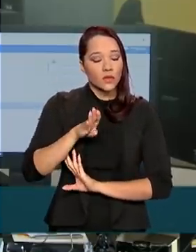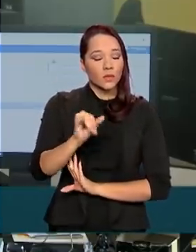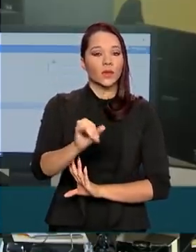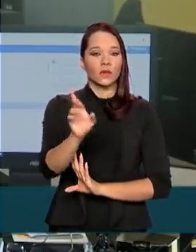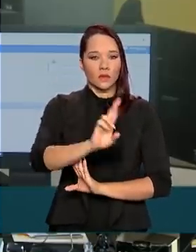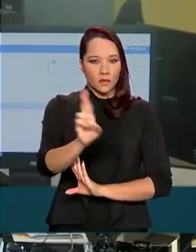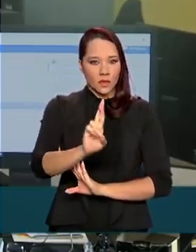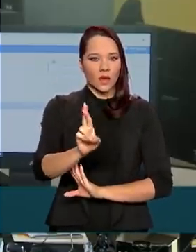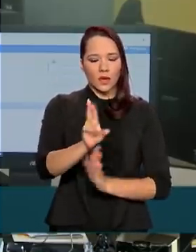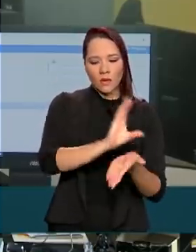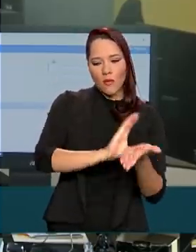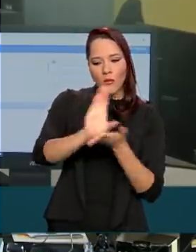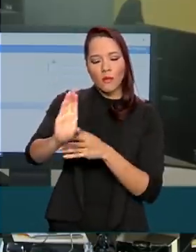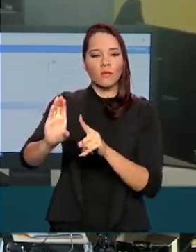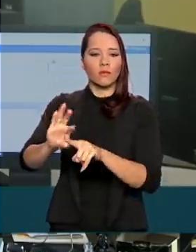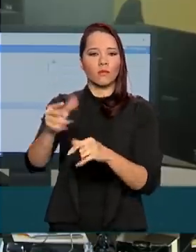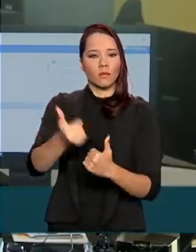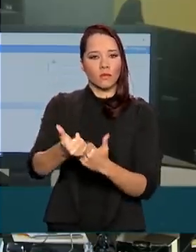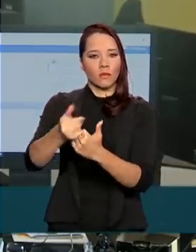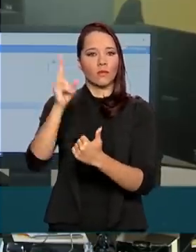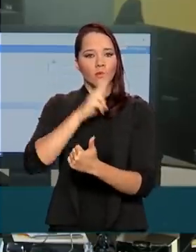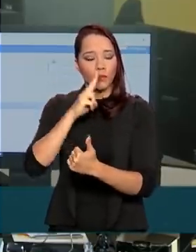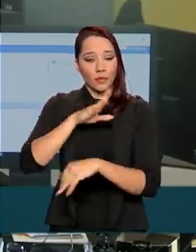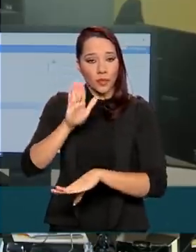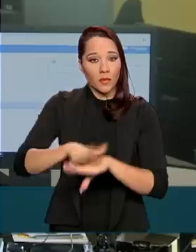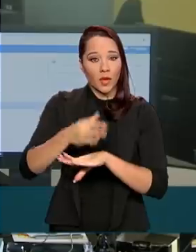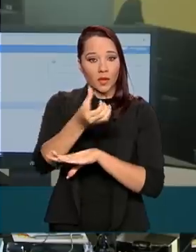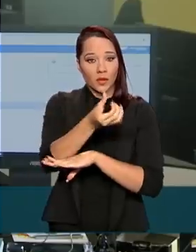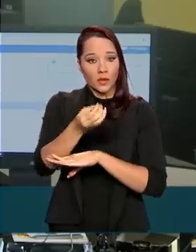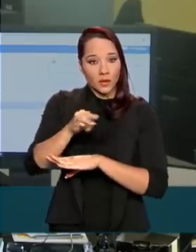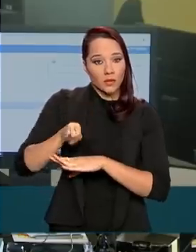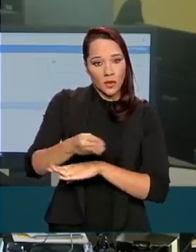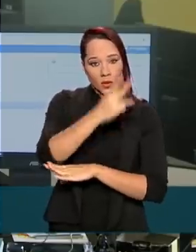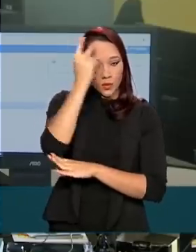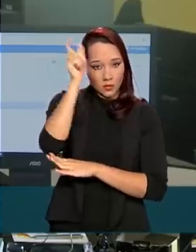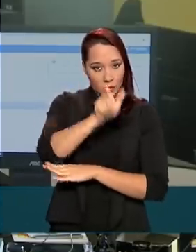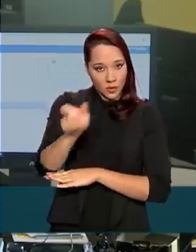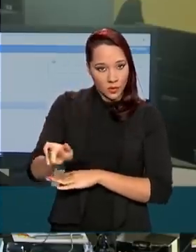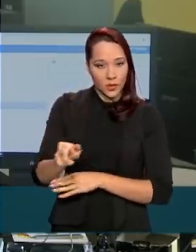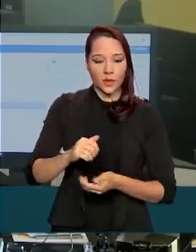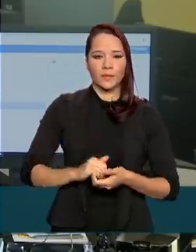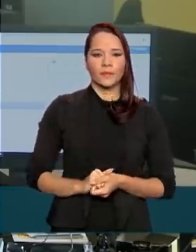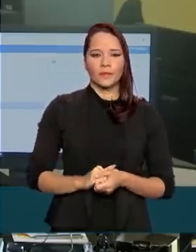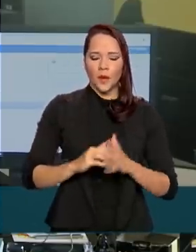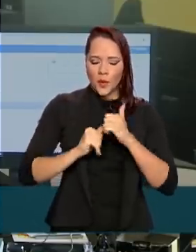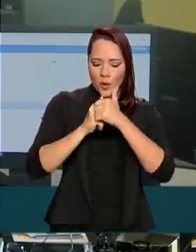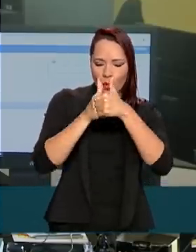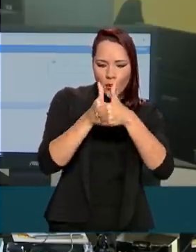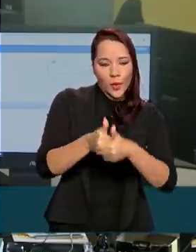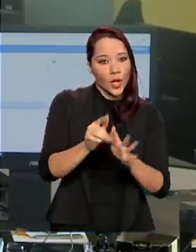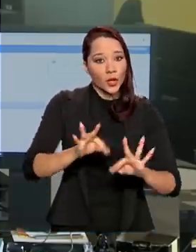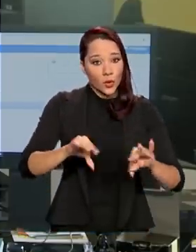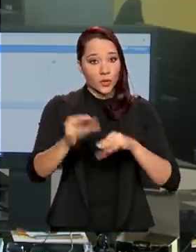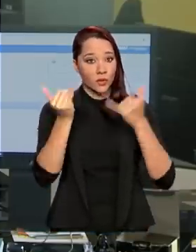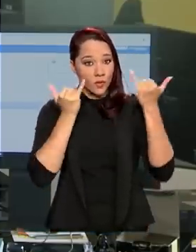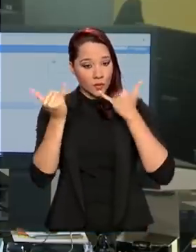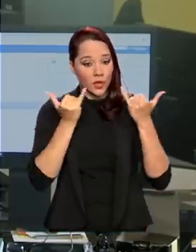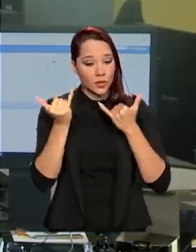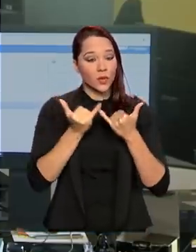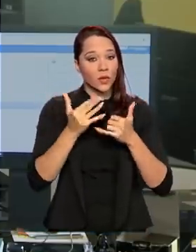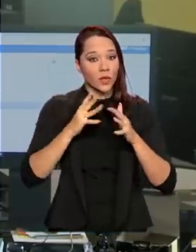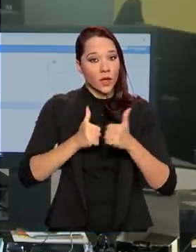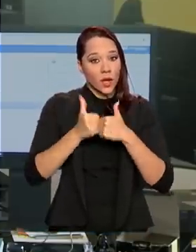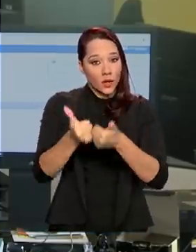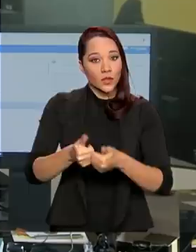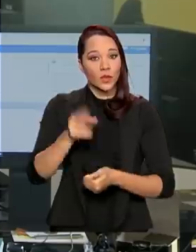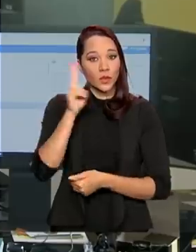destinados ao auxílio emergencial de mais de 60 milhões de pessoas. Para acompanhar todas as informações sobre o auxílio